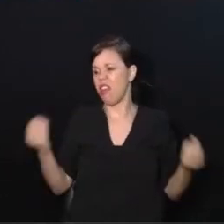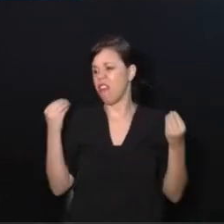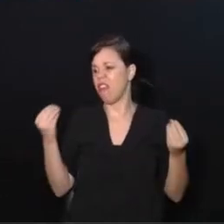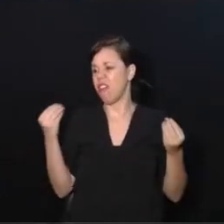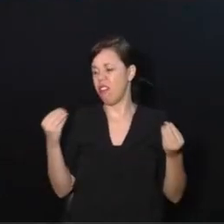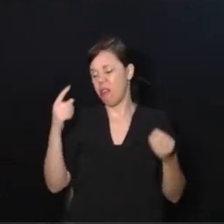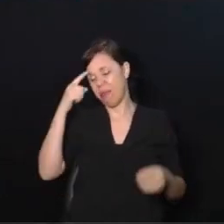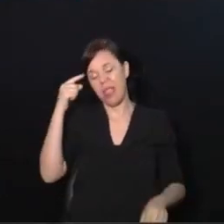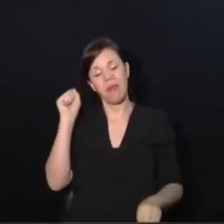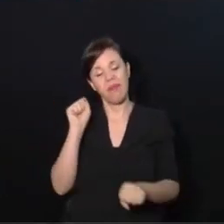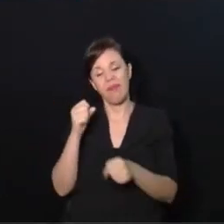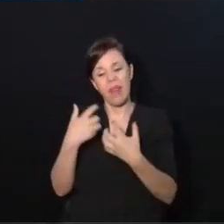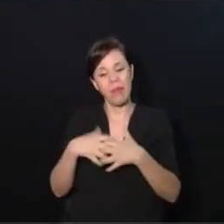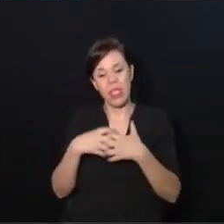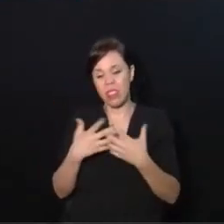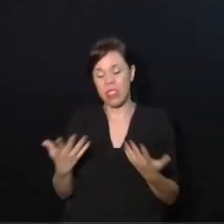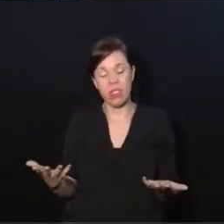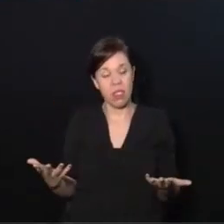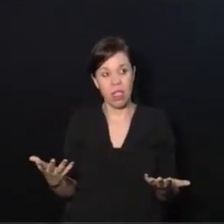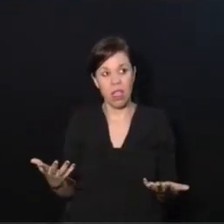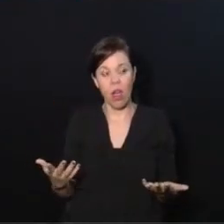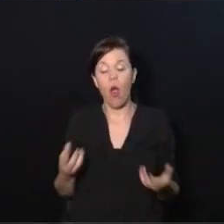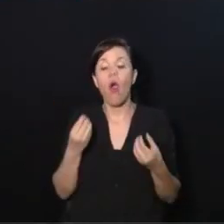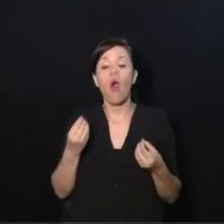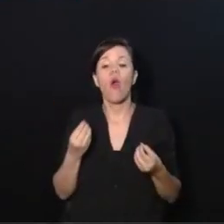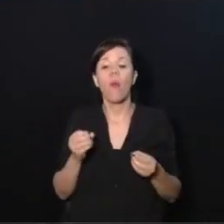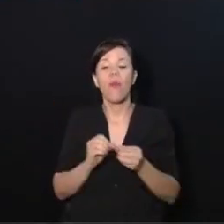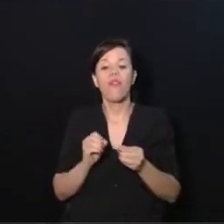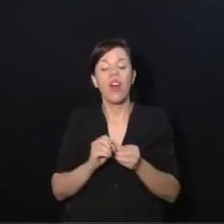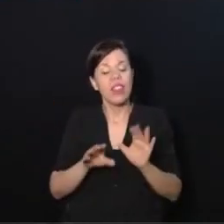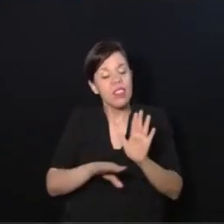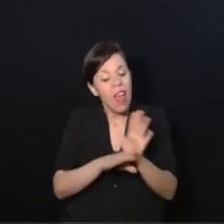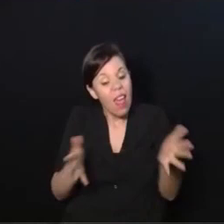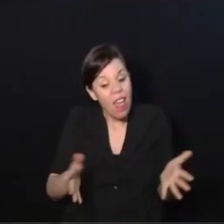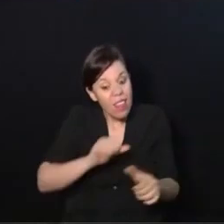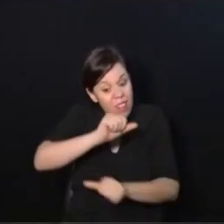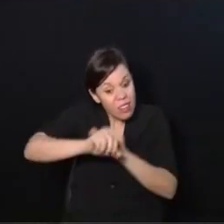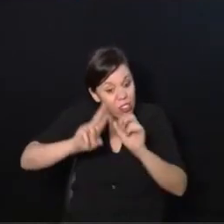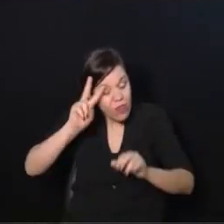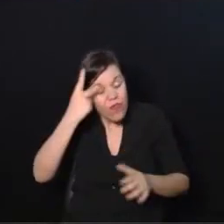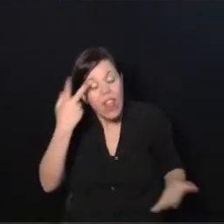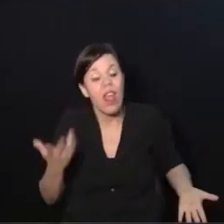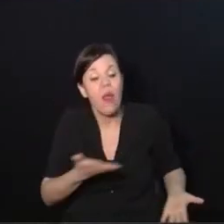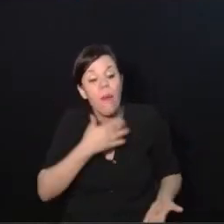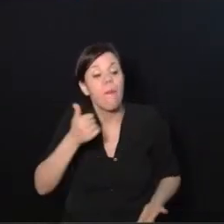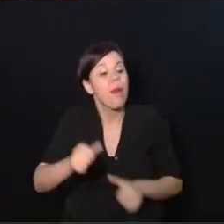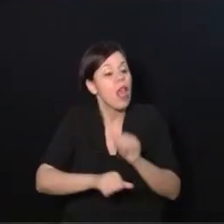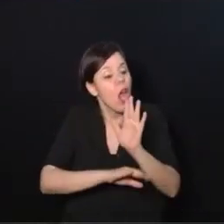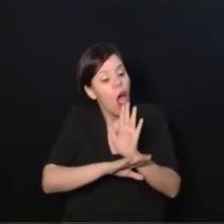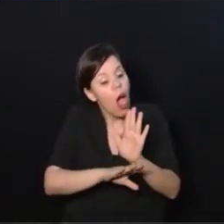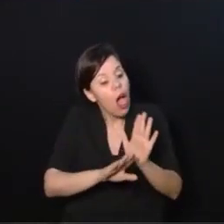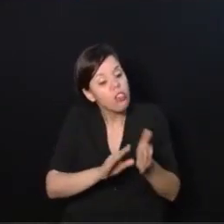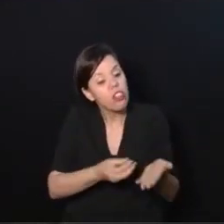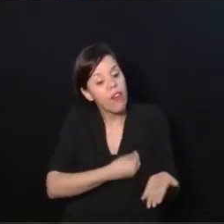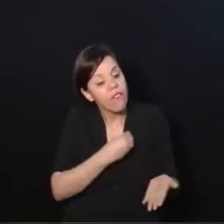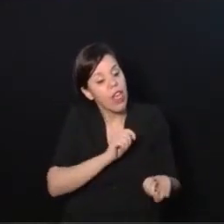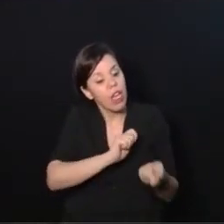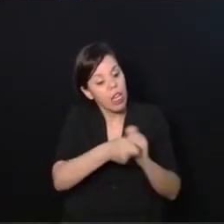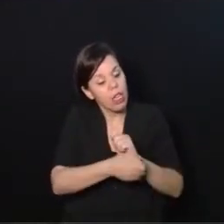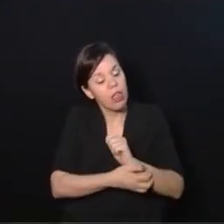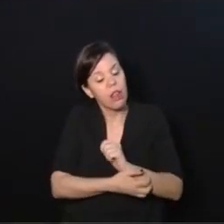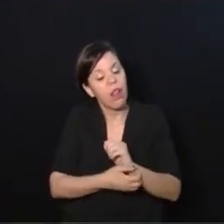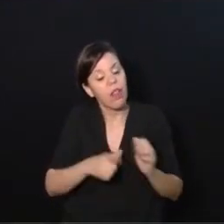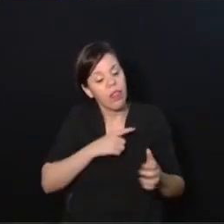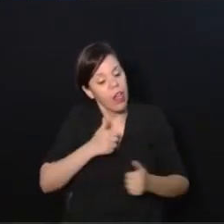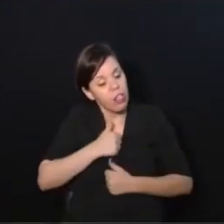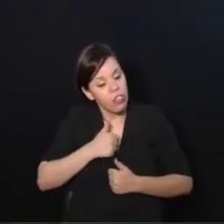para pensar um pouco se a gente não tem como fazer com que a vida dela seja melhor hoje do jeito que ela está. Se ela não pode ter mais autonomia hoje